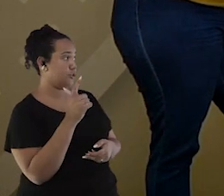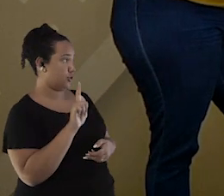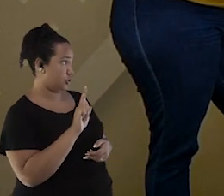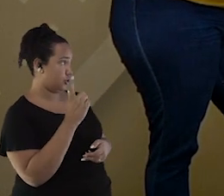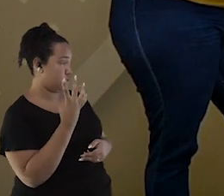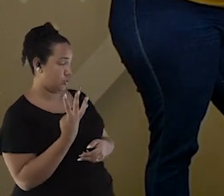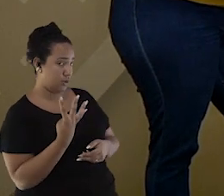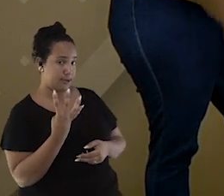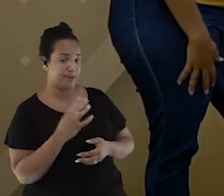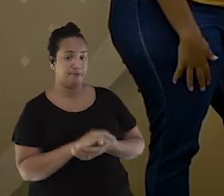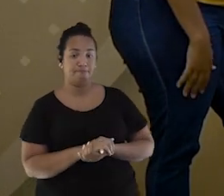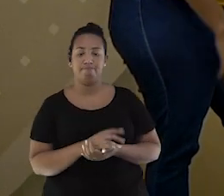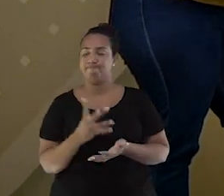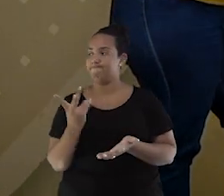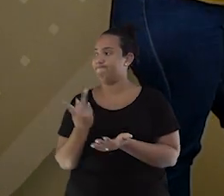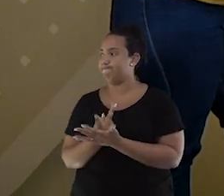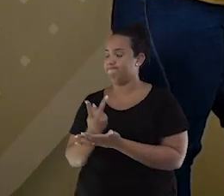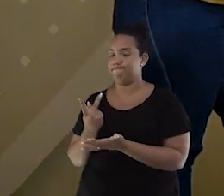Bomba.